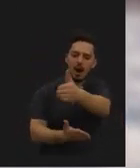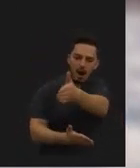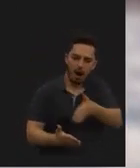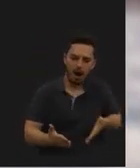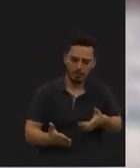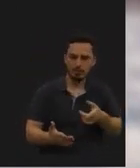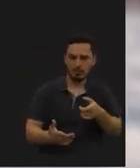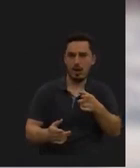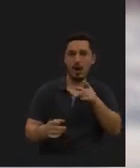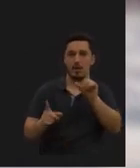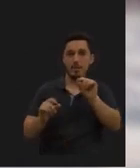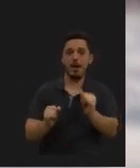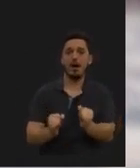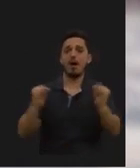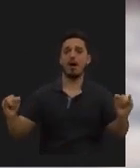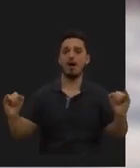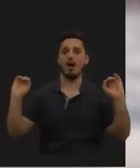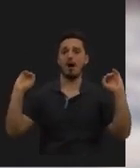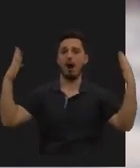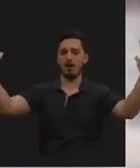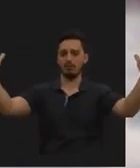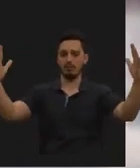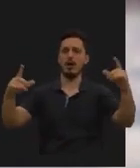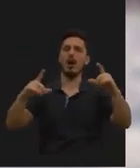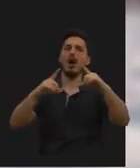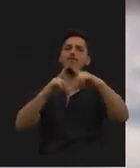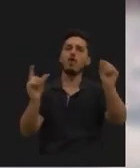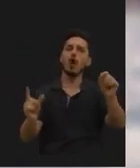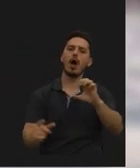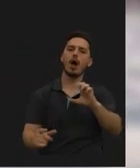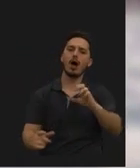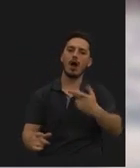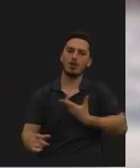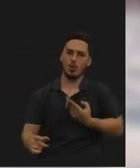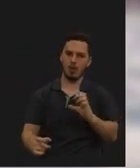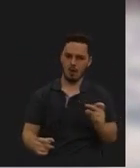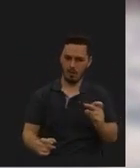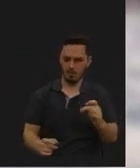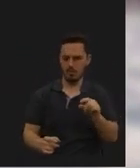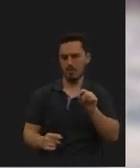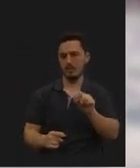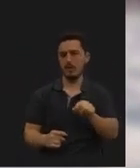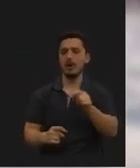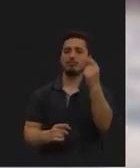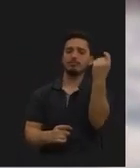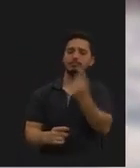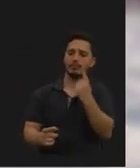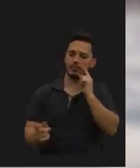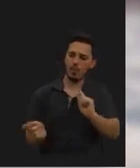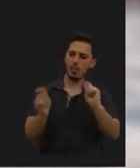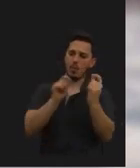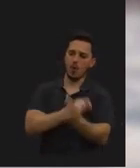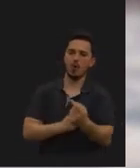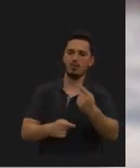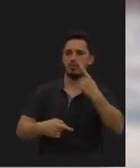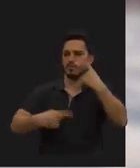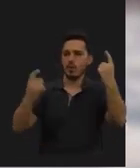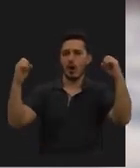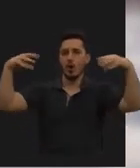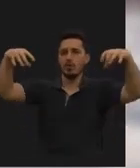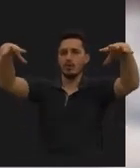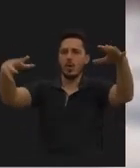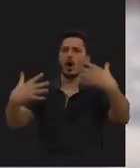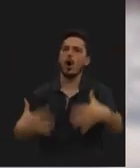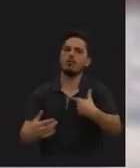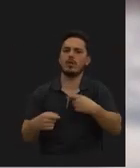árvores nas laterais, já vamos mostrar, e árvores de folha caduca. O redesenho da iluminação pública, não vou agora ser